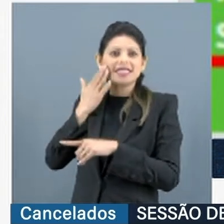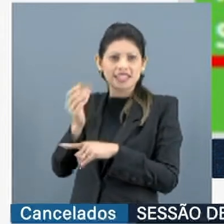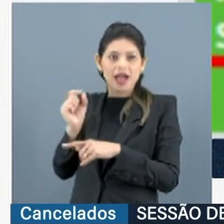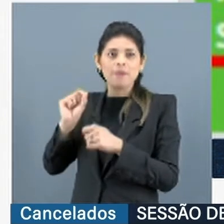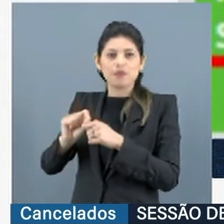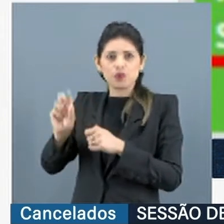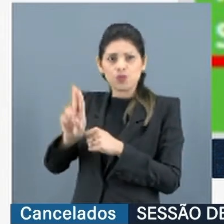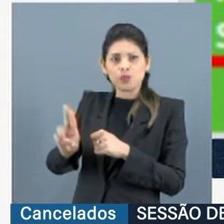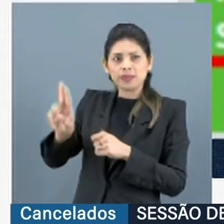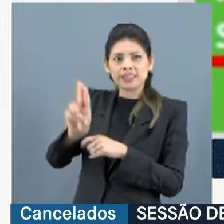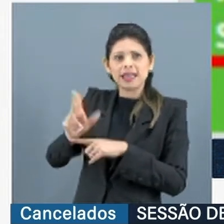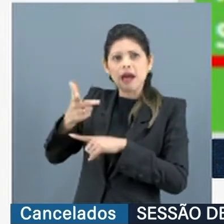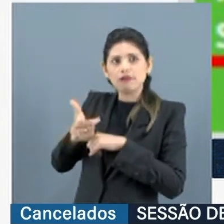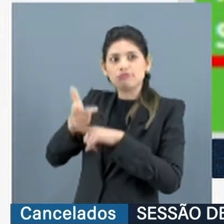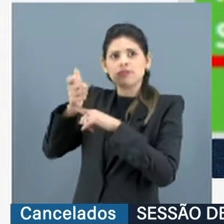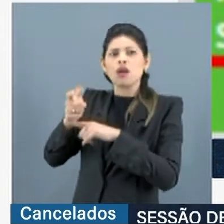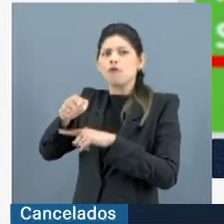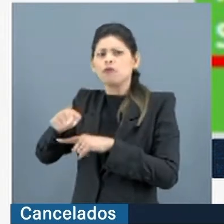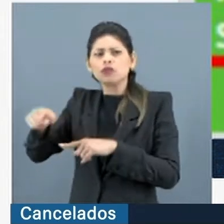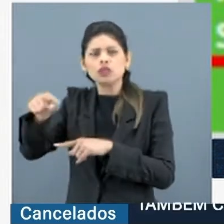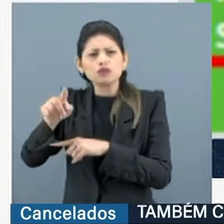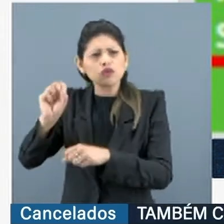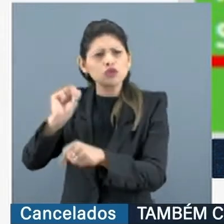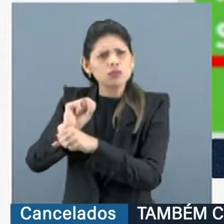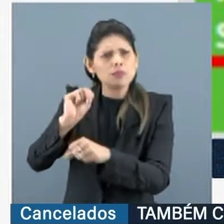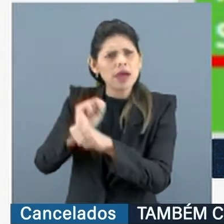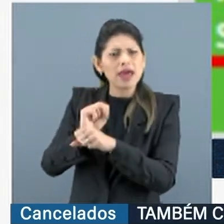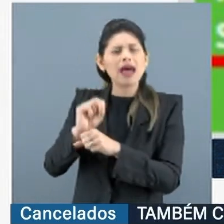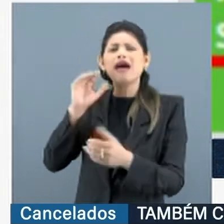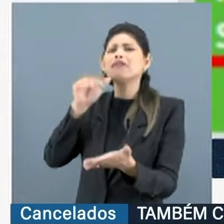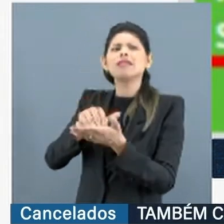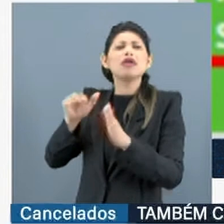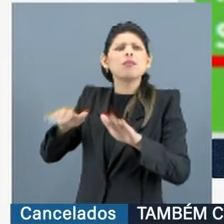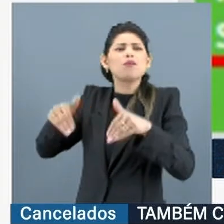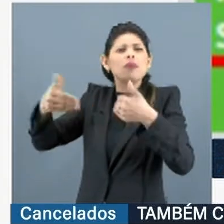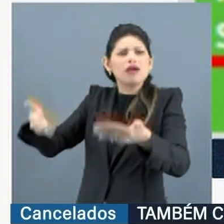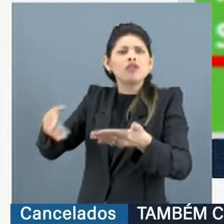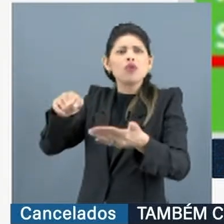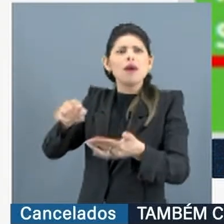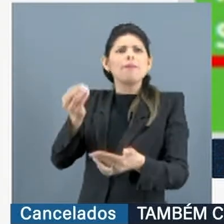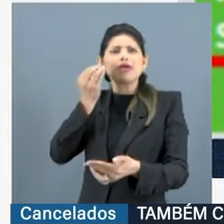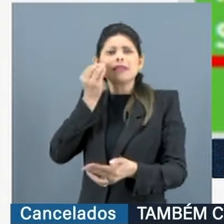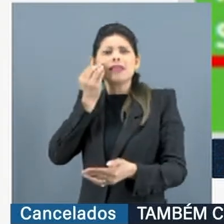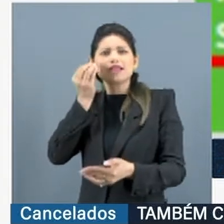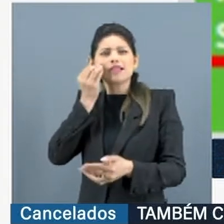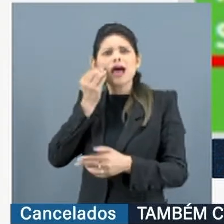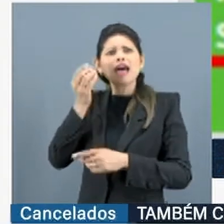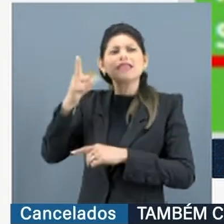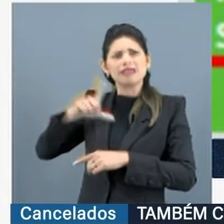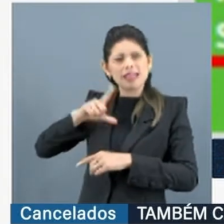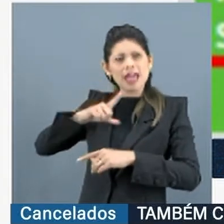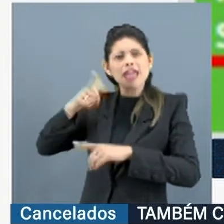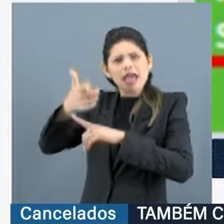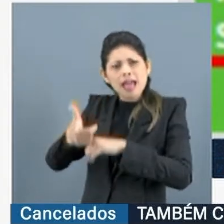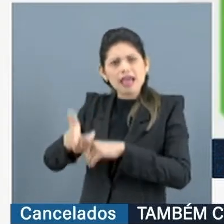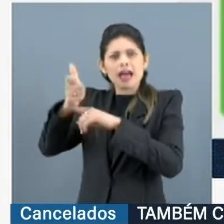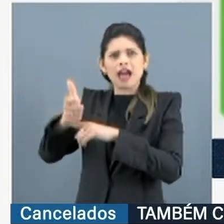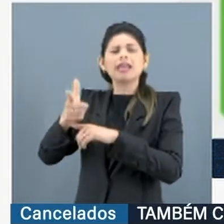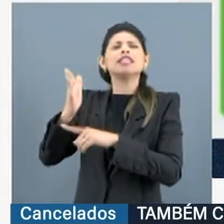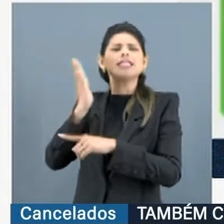Vão esperar até quando para ativar os CACs como força de reserva. Tem muito CAC atirador e sniper.